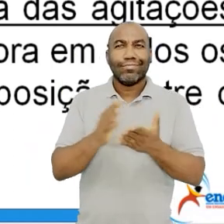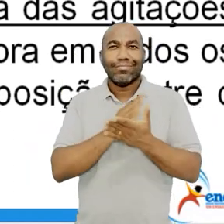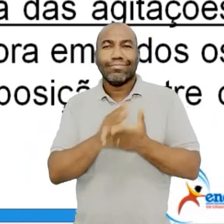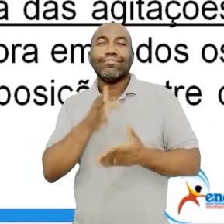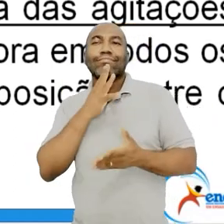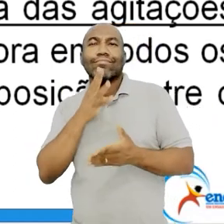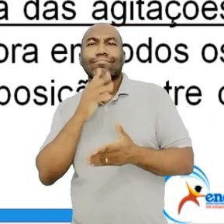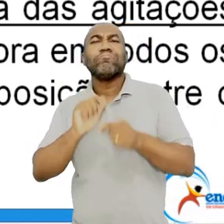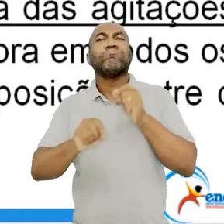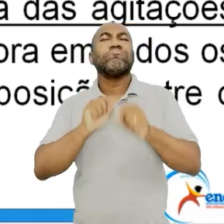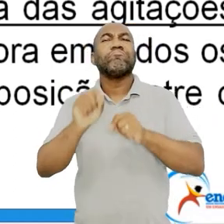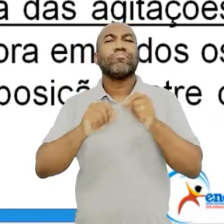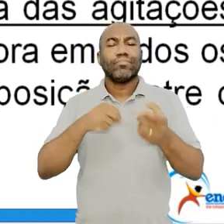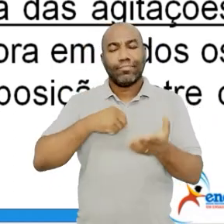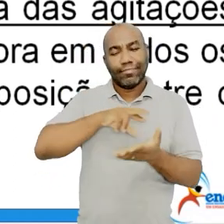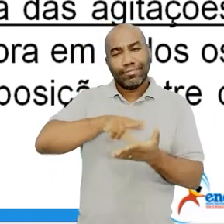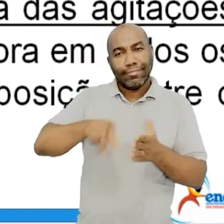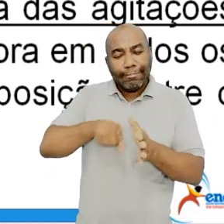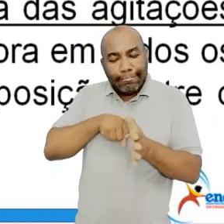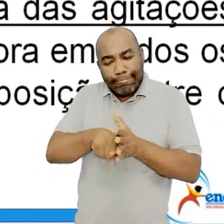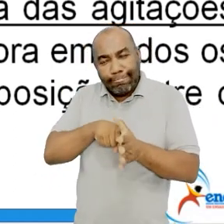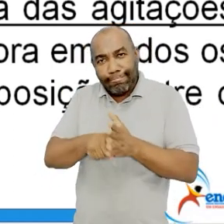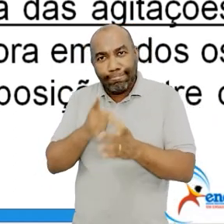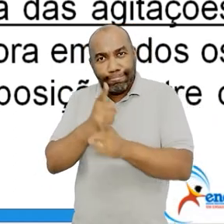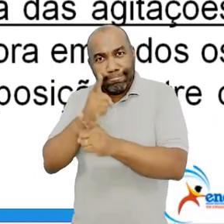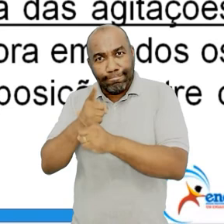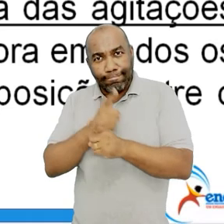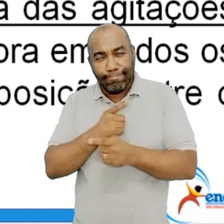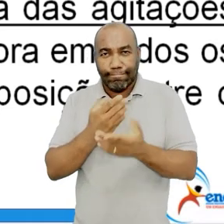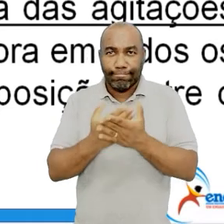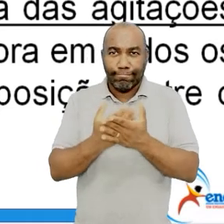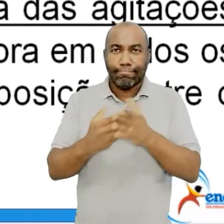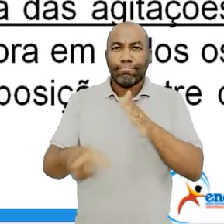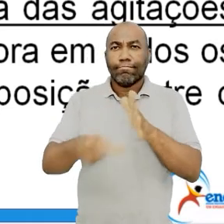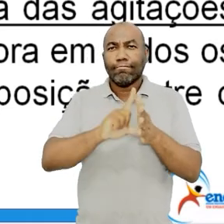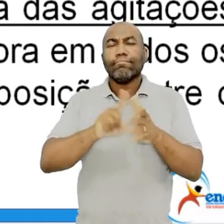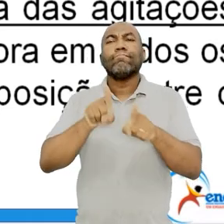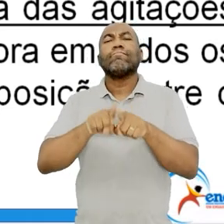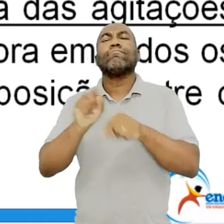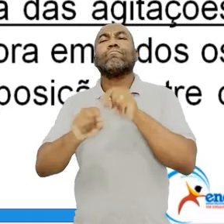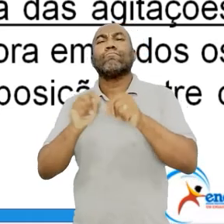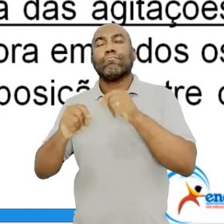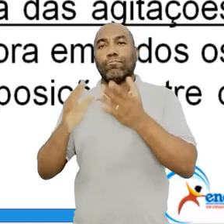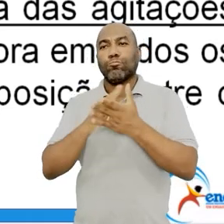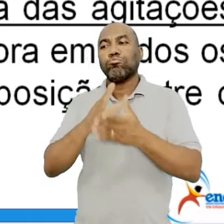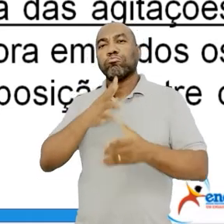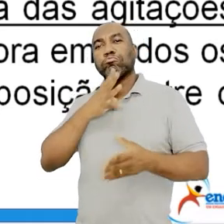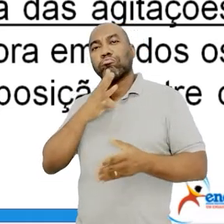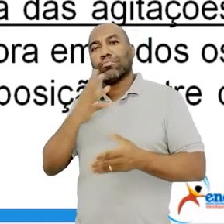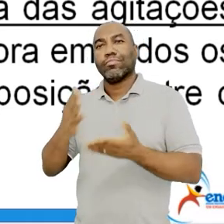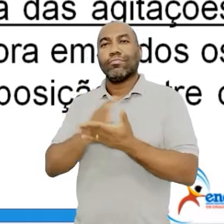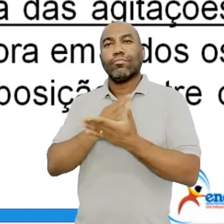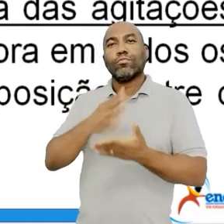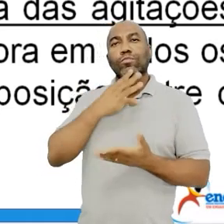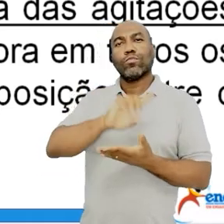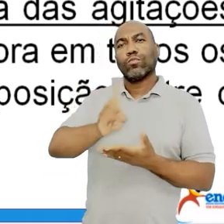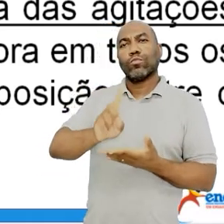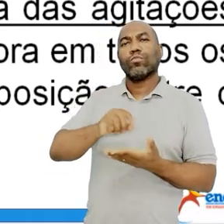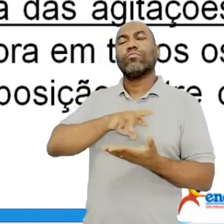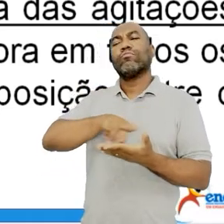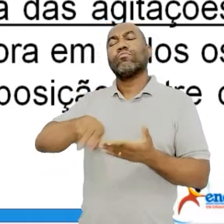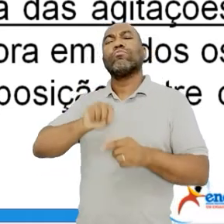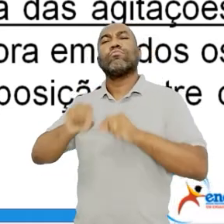cada uma, eu gostaria que você entendesse que os grupos que se filiam a essa revista é porque partilhavam pensamentos semelhantes.